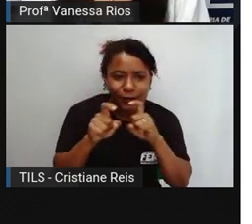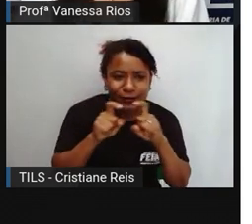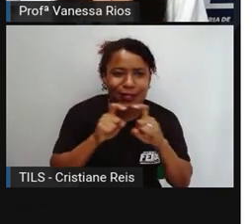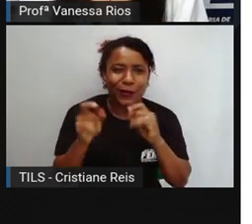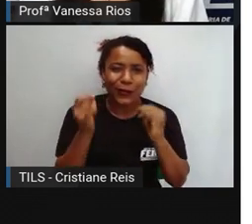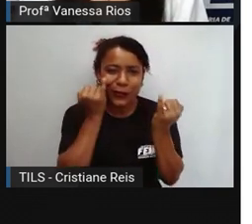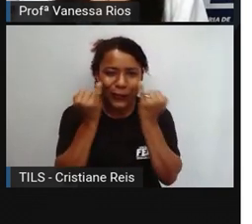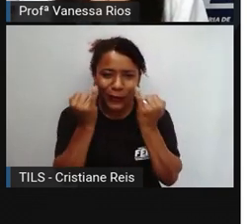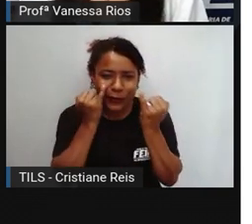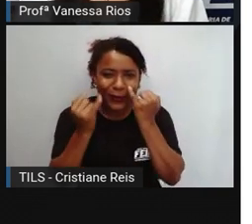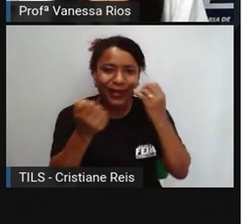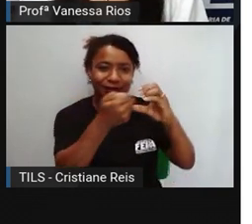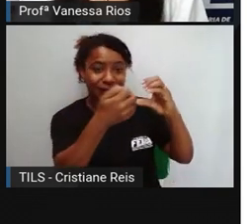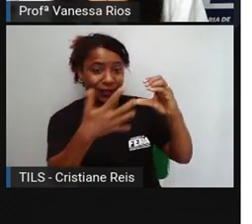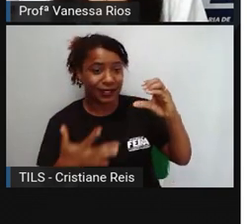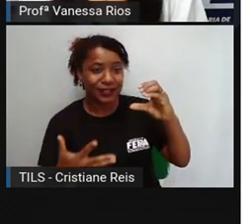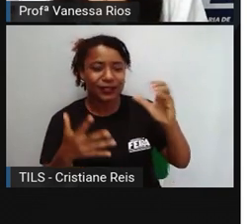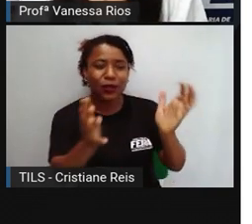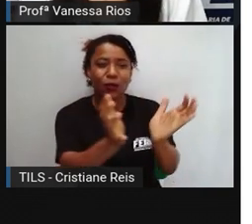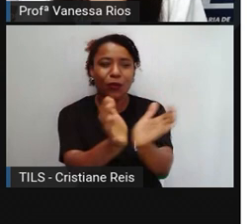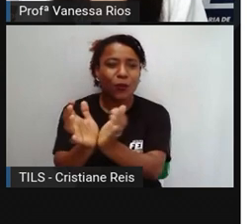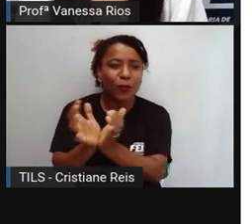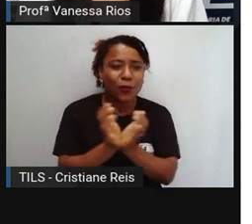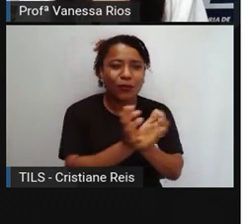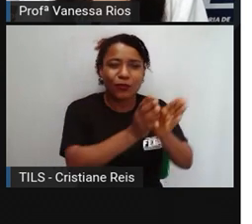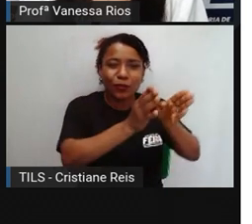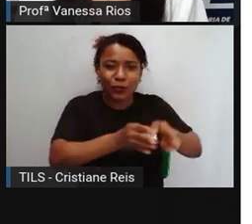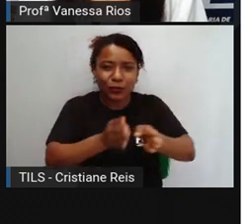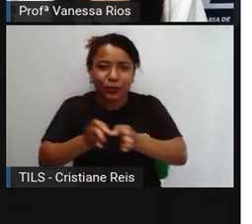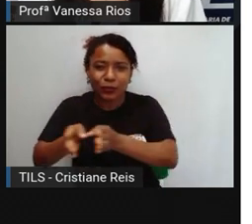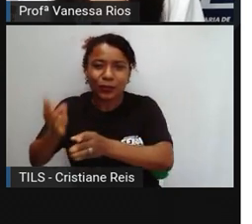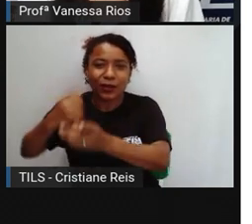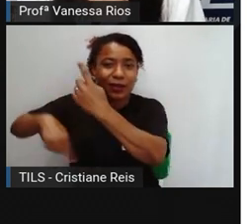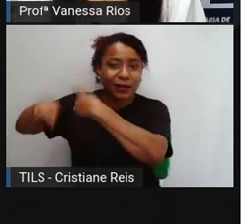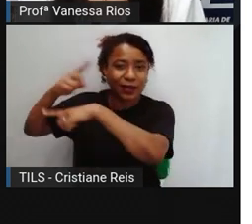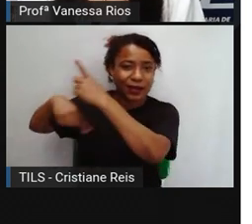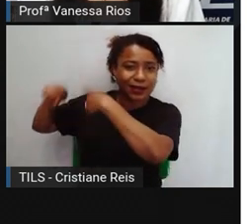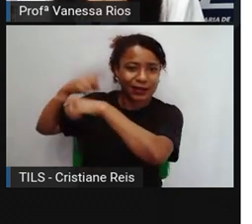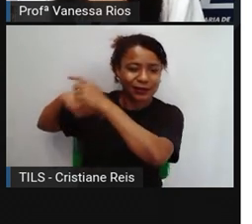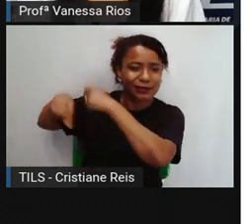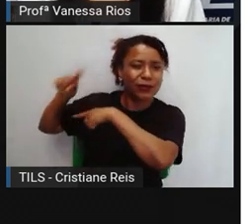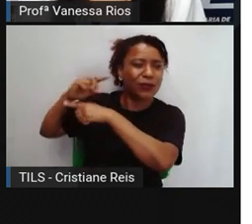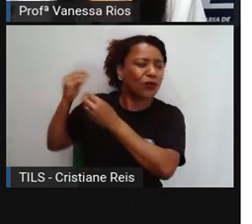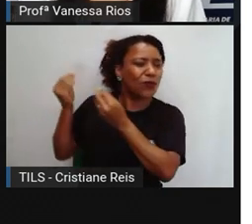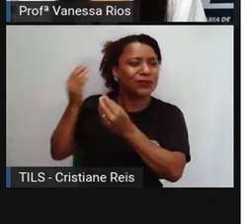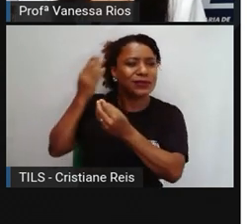de organização social de povos que viveram há centenas e milhares de anos atrás?